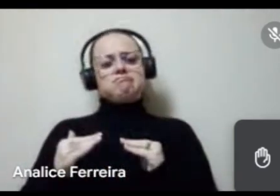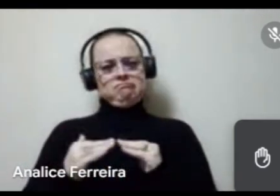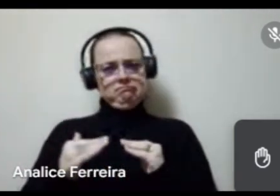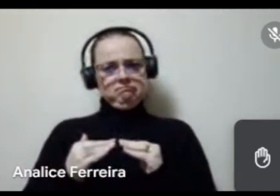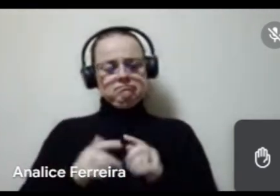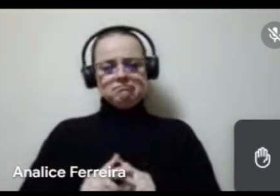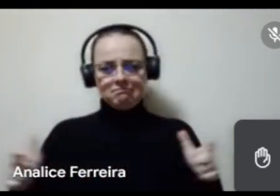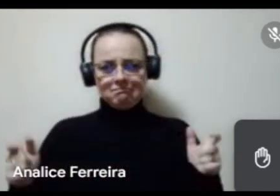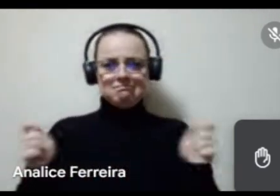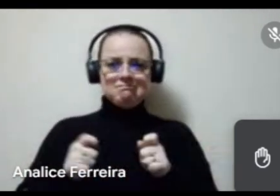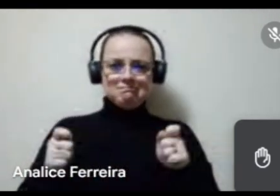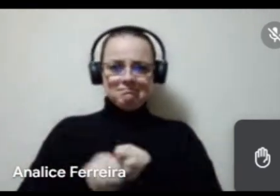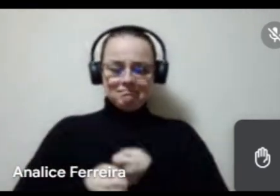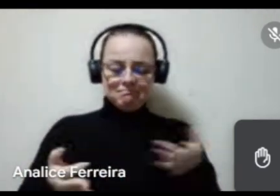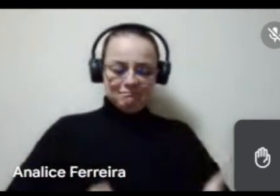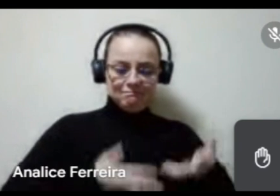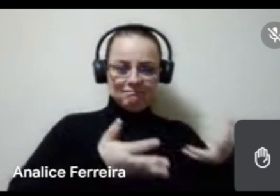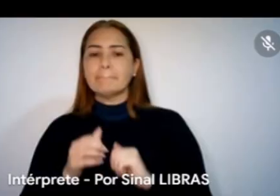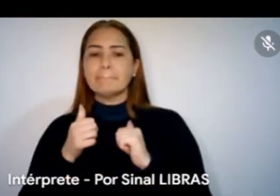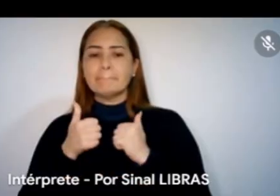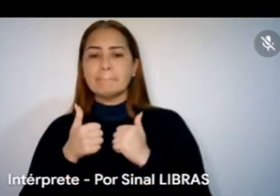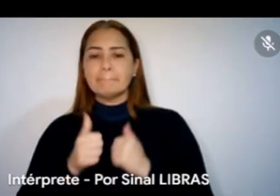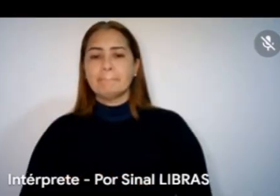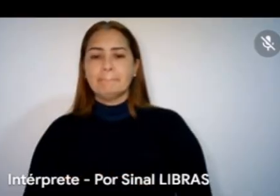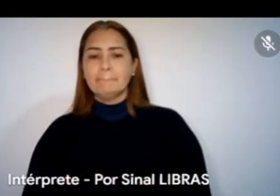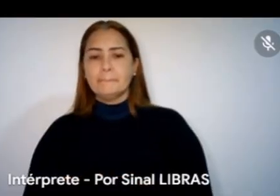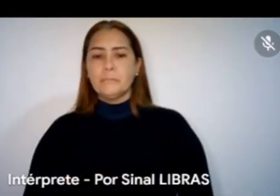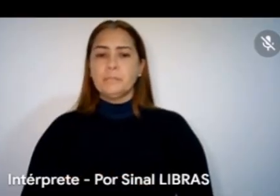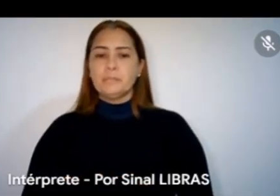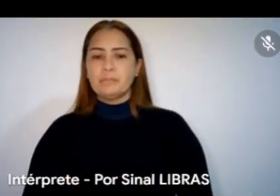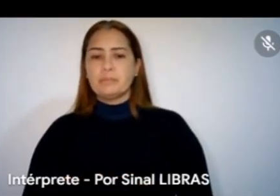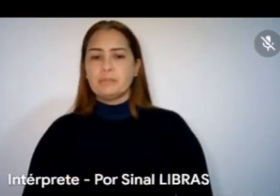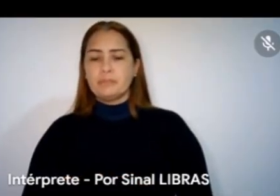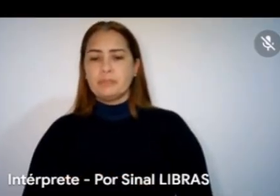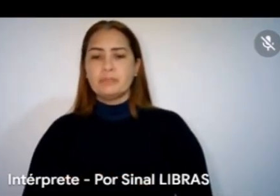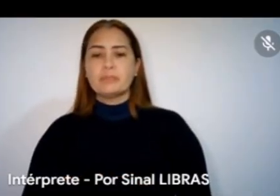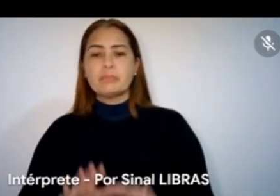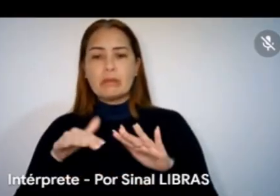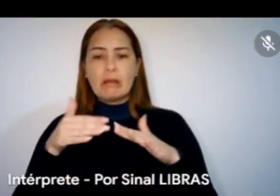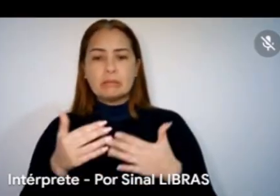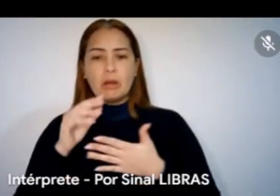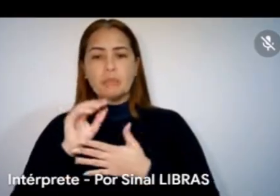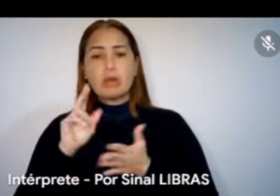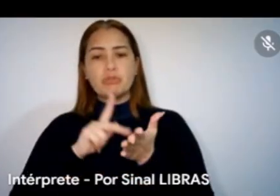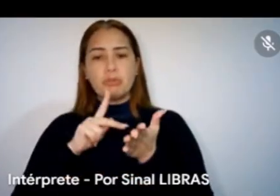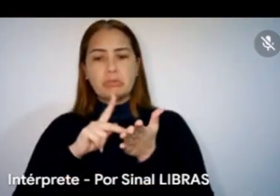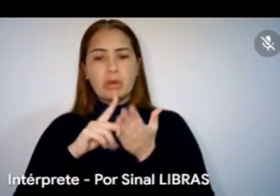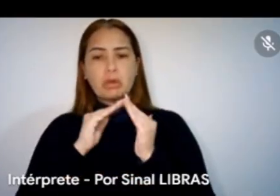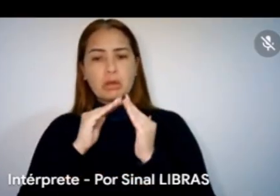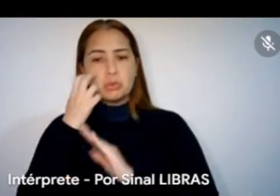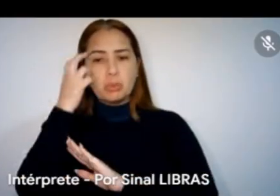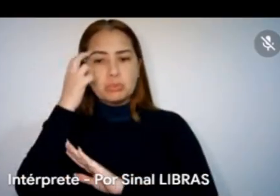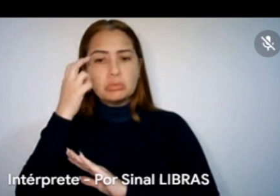máximo possível destinado a fomento cultural, mas também não ser a realidade das casas de cultura, de alguns aparelhos culturais, que também